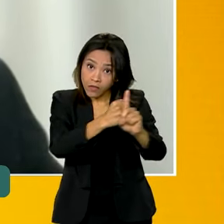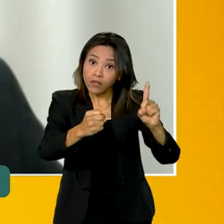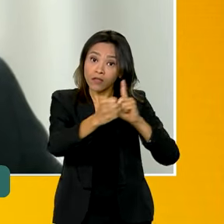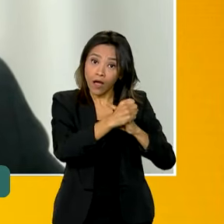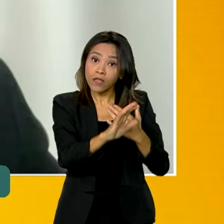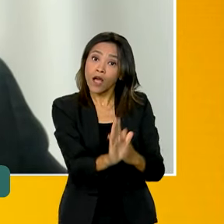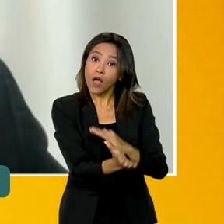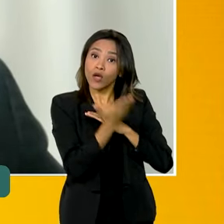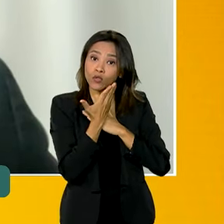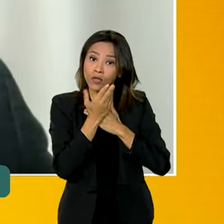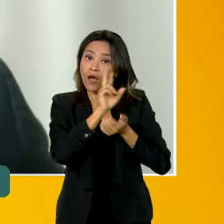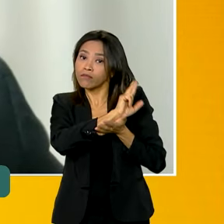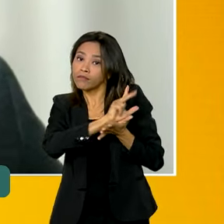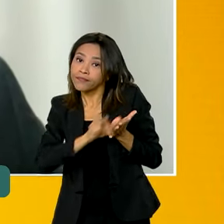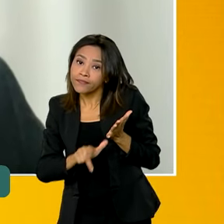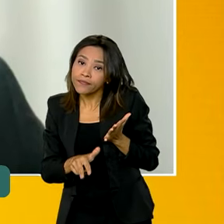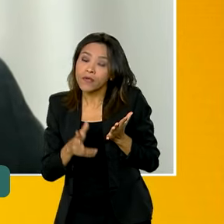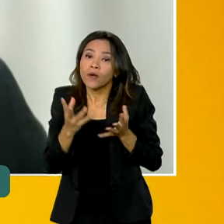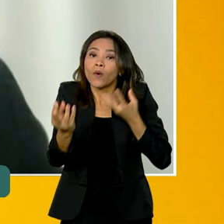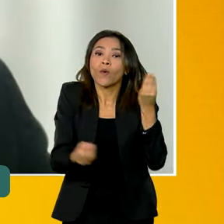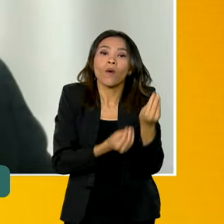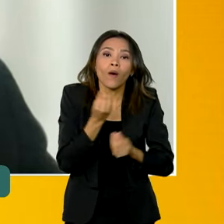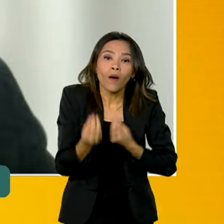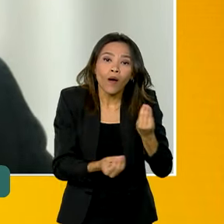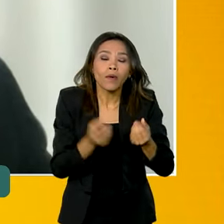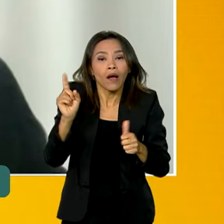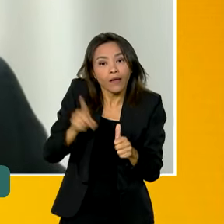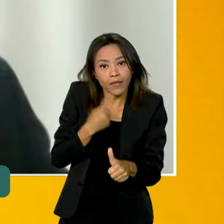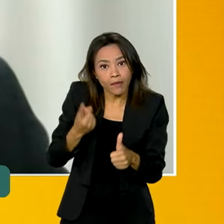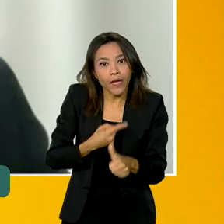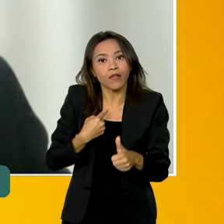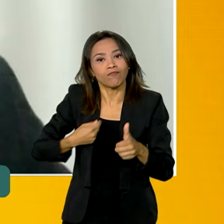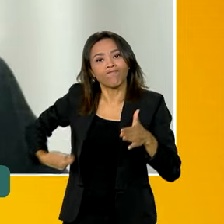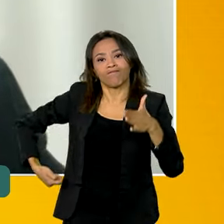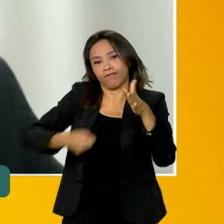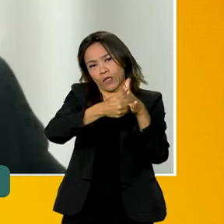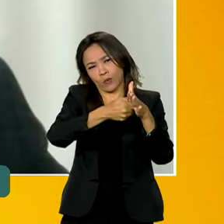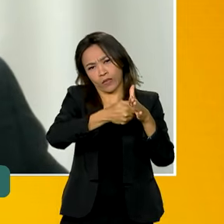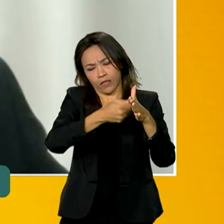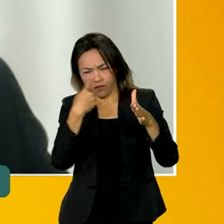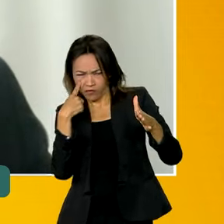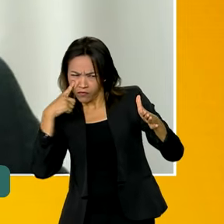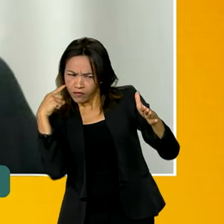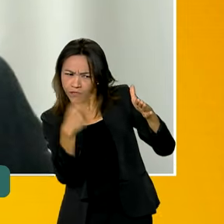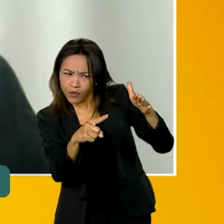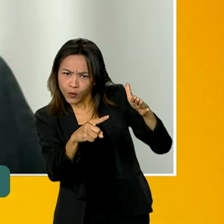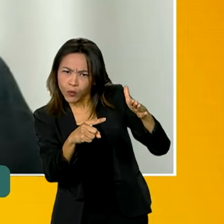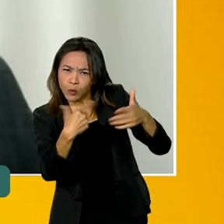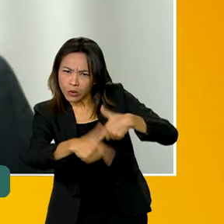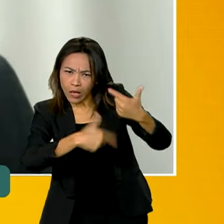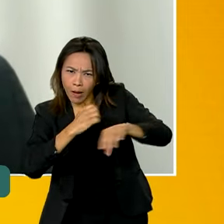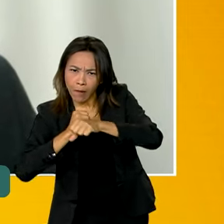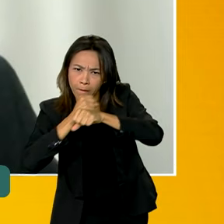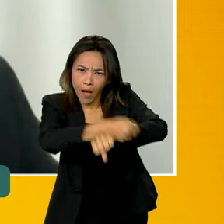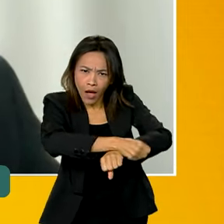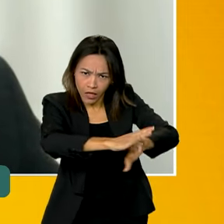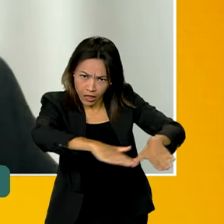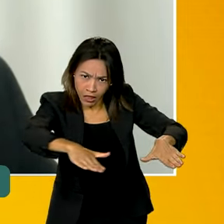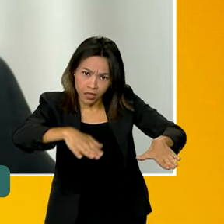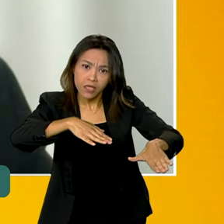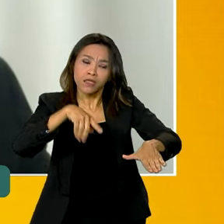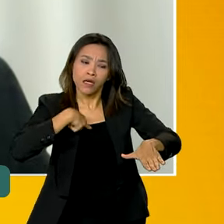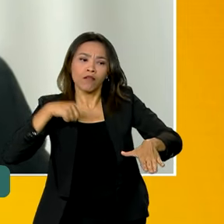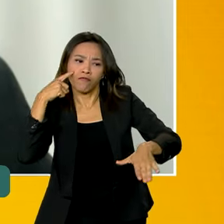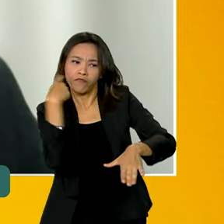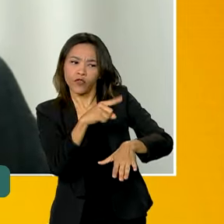formas. Uma dessas formas é a realização de denúncias, de casos de trabalho infantil. Então, nós temos muitos